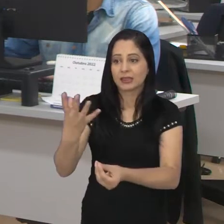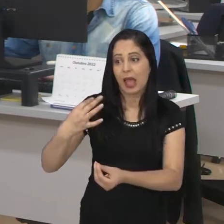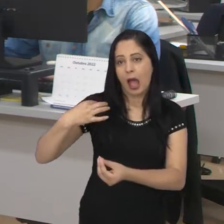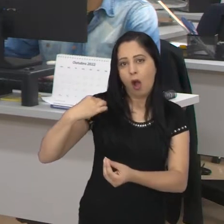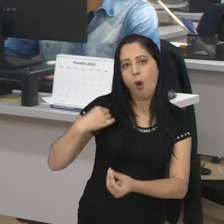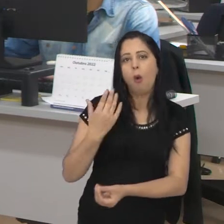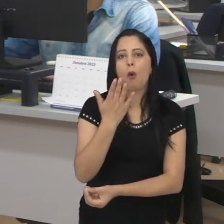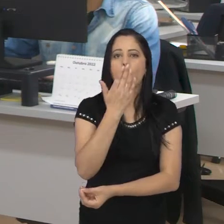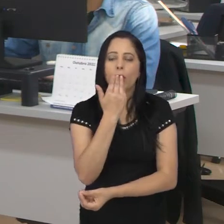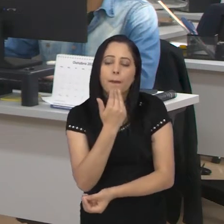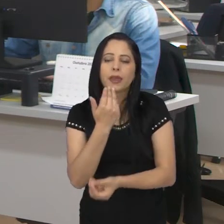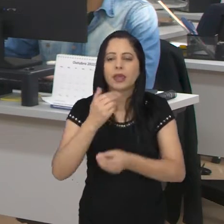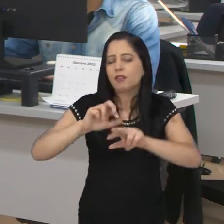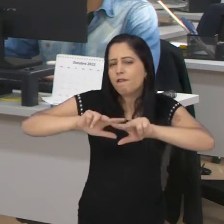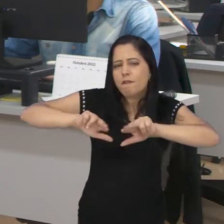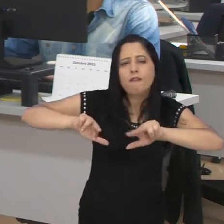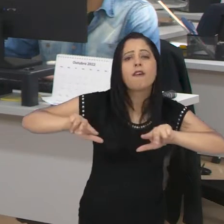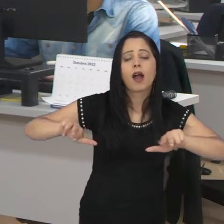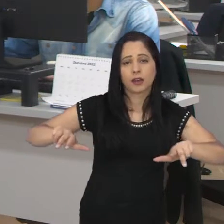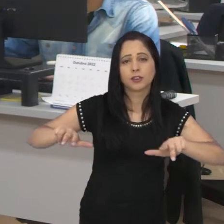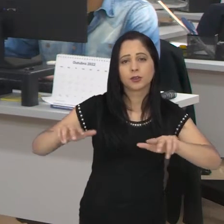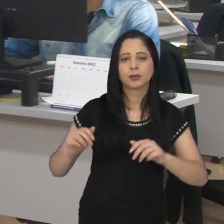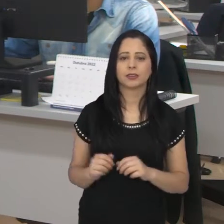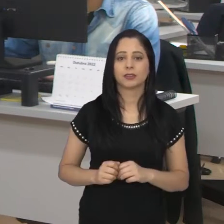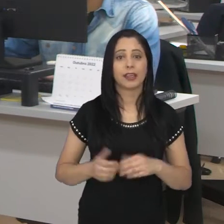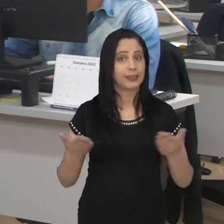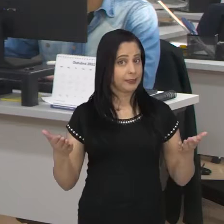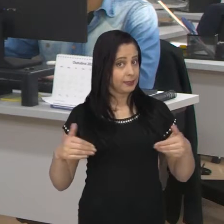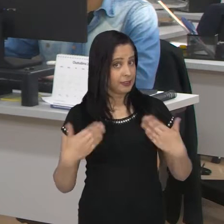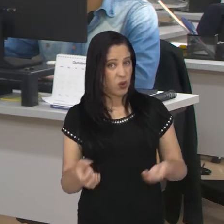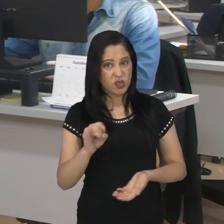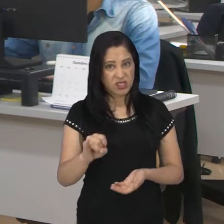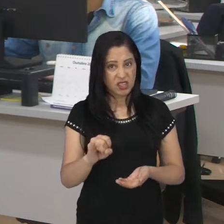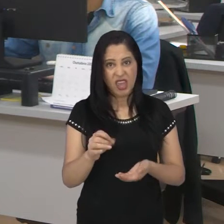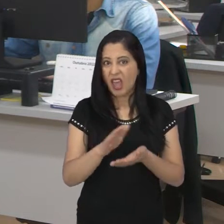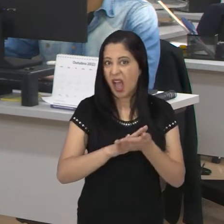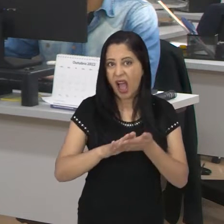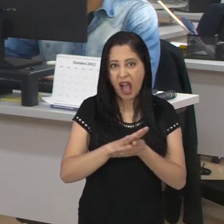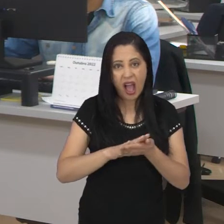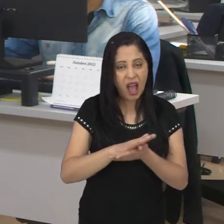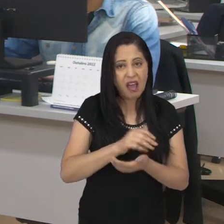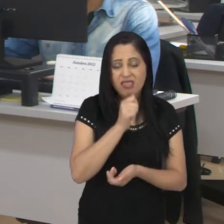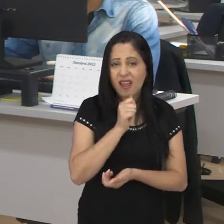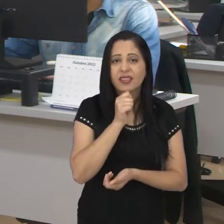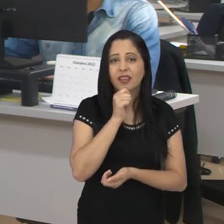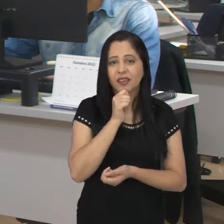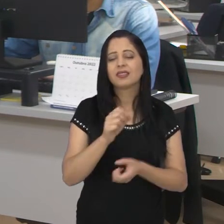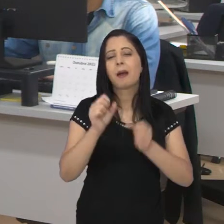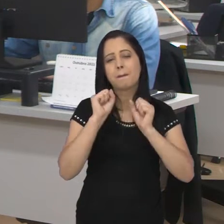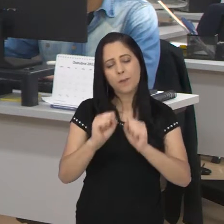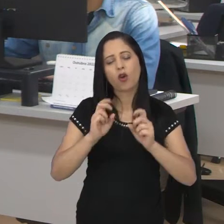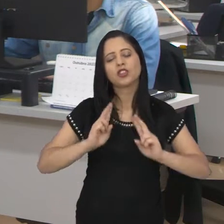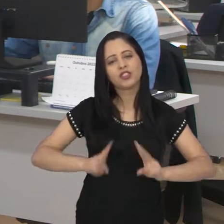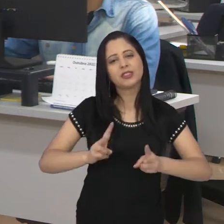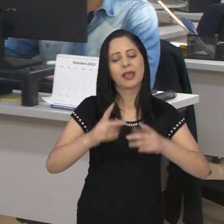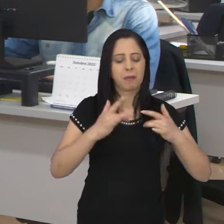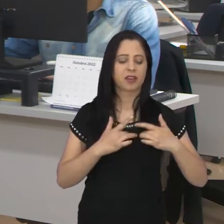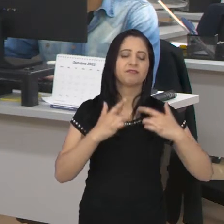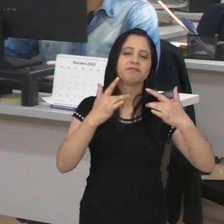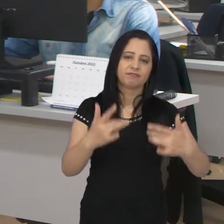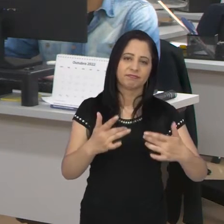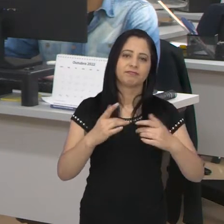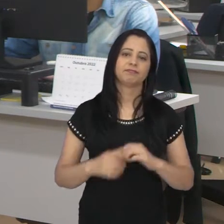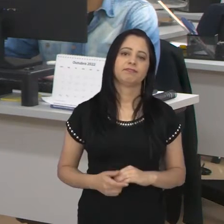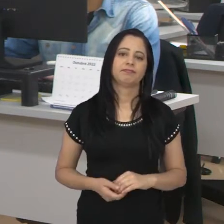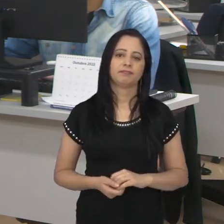roupas e até mesmo tempo para alguma ação solidária. Então, se você ainda não aderiu à campanha, saiba que é sempre tempo de